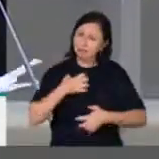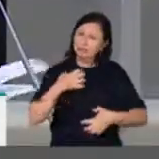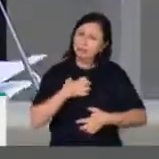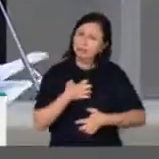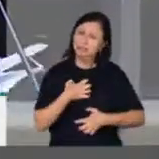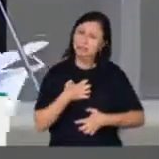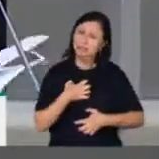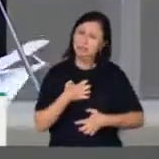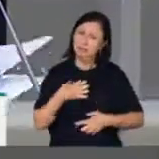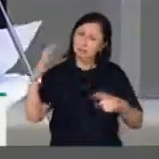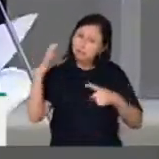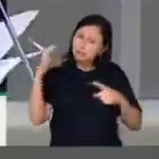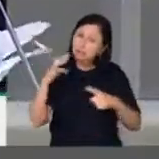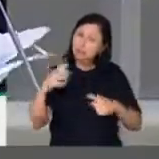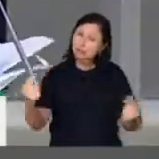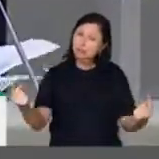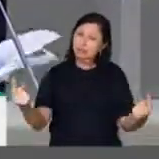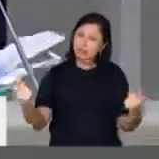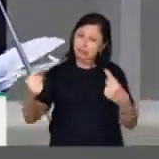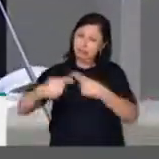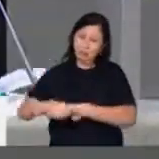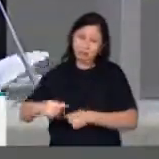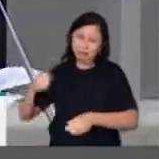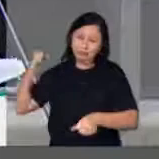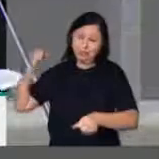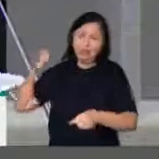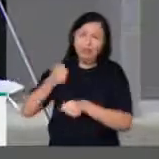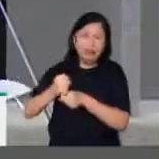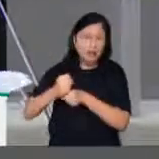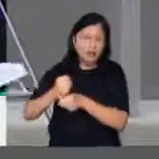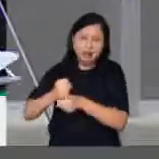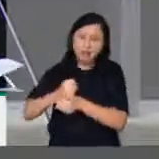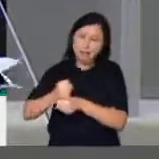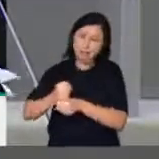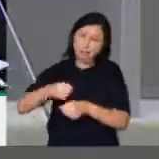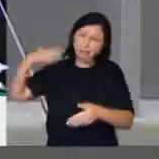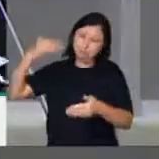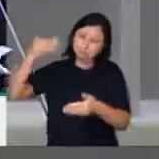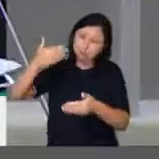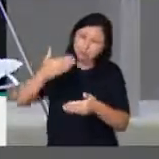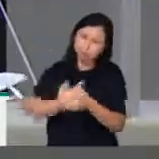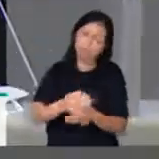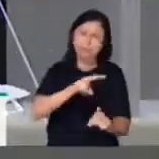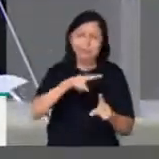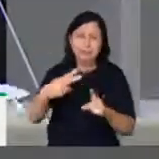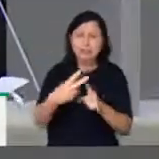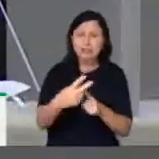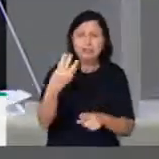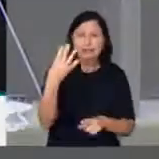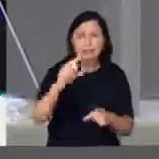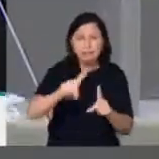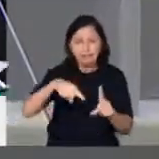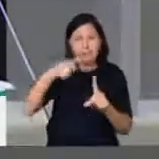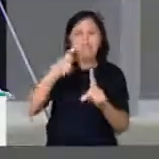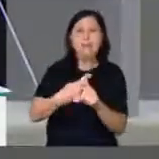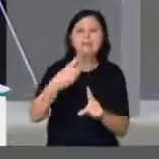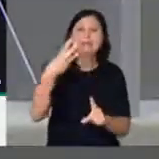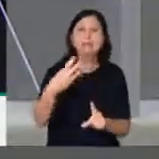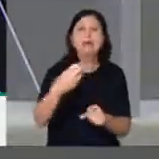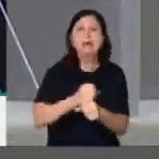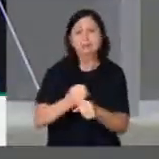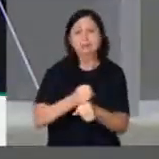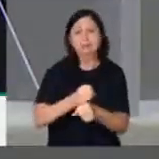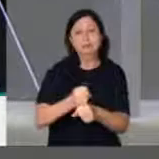perpetrada durante esses anos e agora com a perspectiva de mais quatro anos com a população, as crianças, a